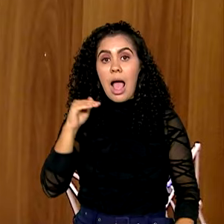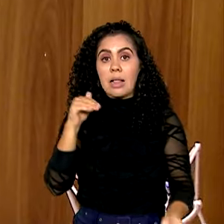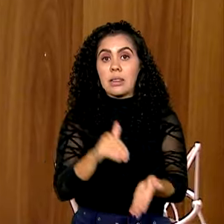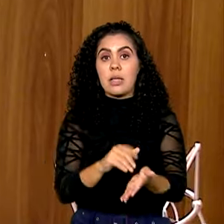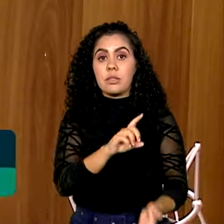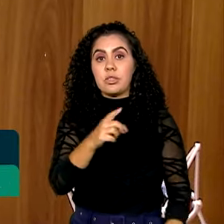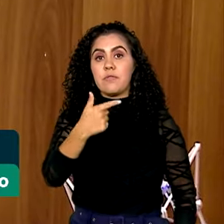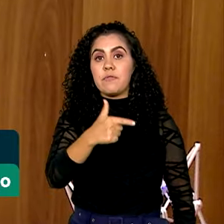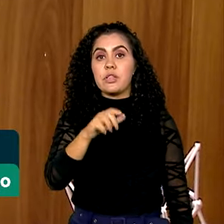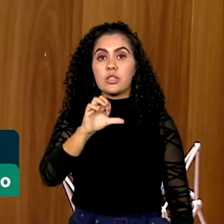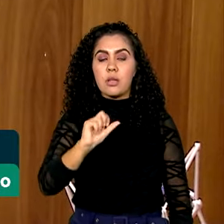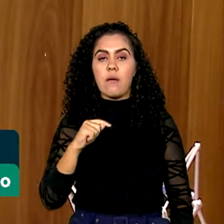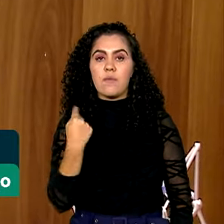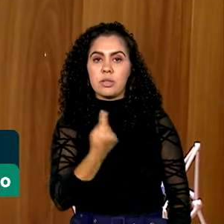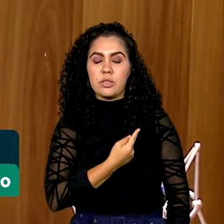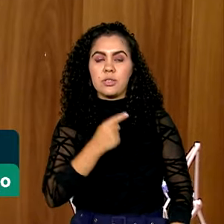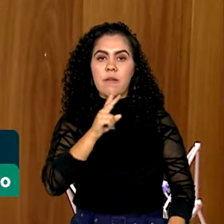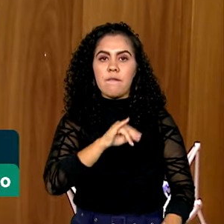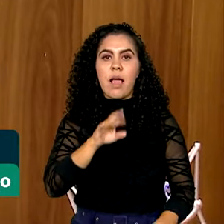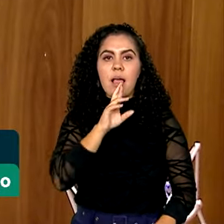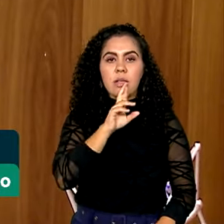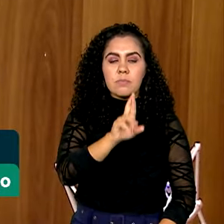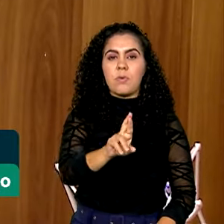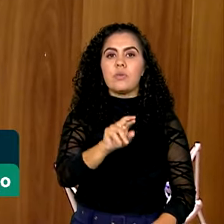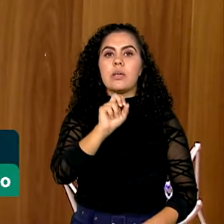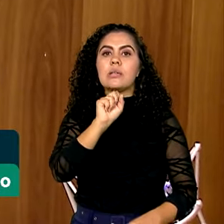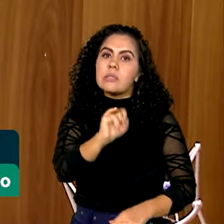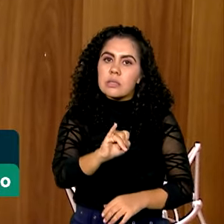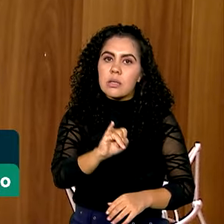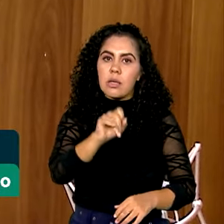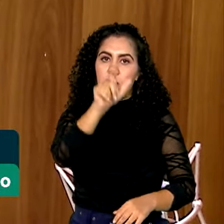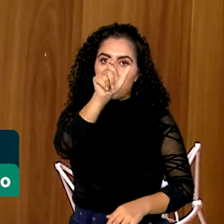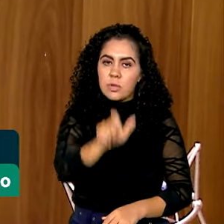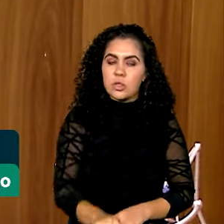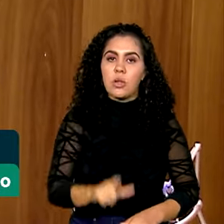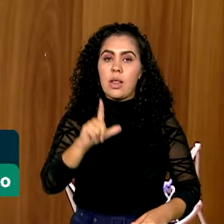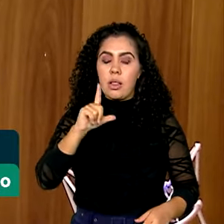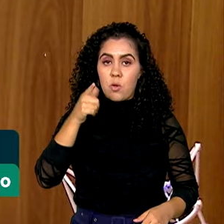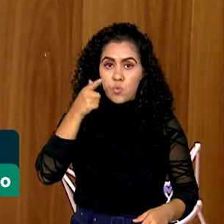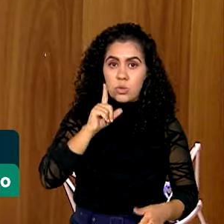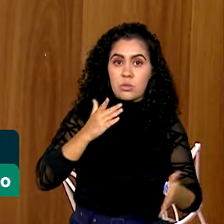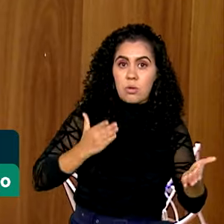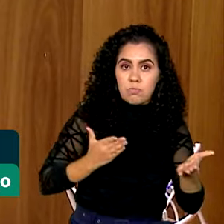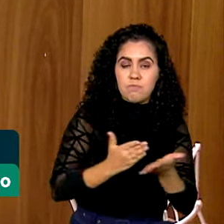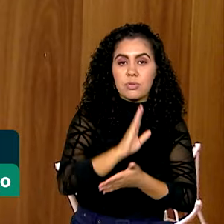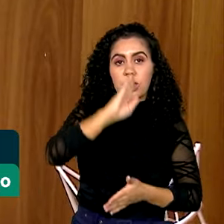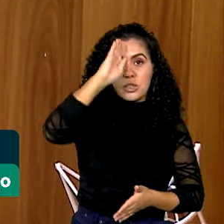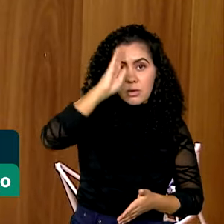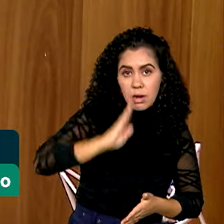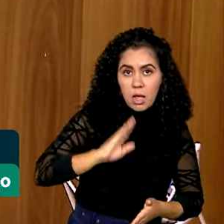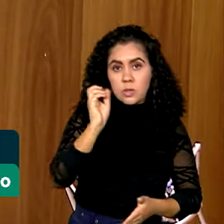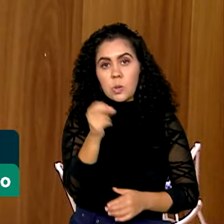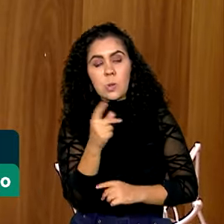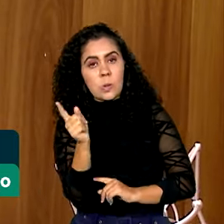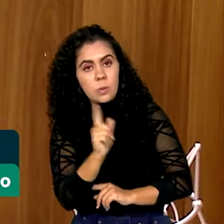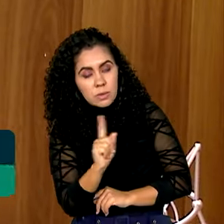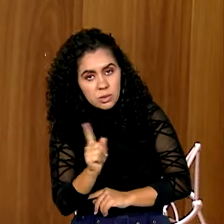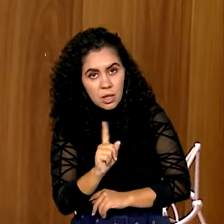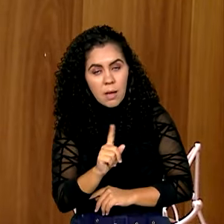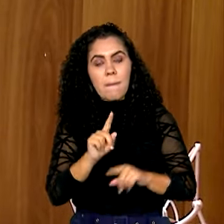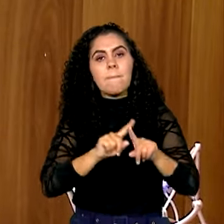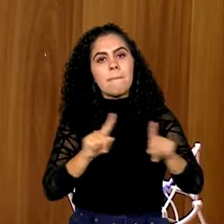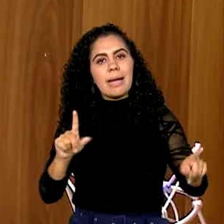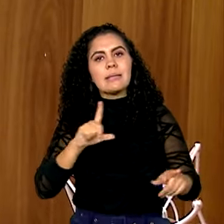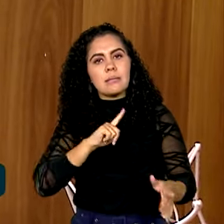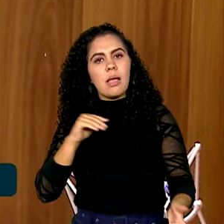29 de janeiro, se ela teve a inscrição, a isenção aprovada ou não. Caso ela não tenha sido aprovada, ela tem até o dia